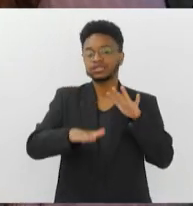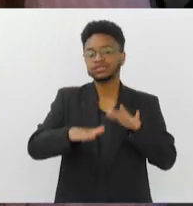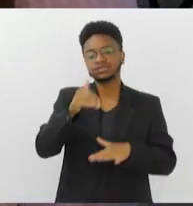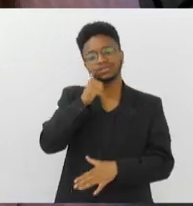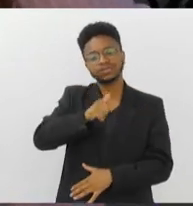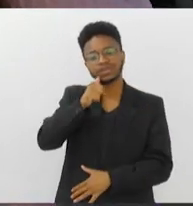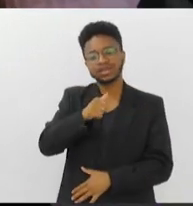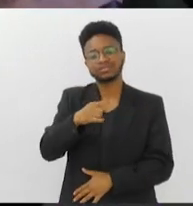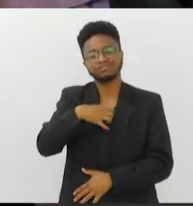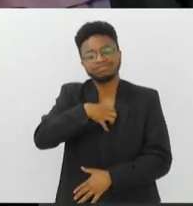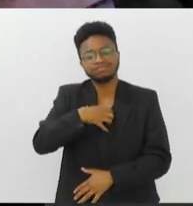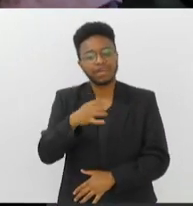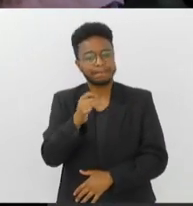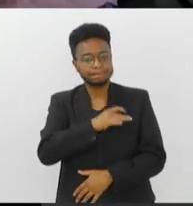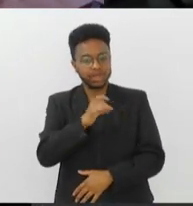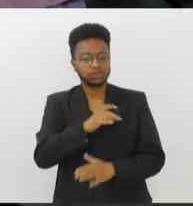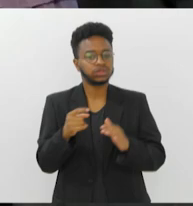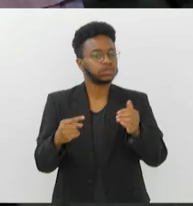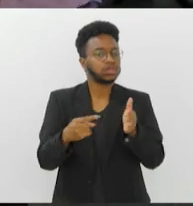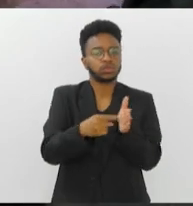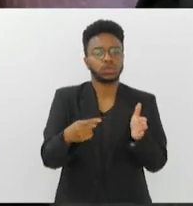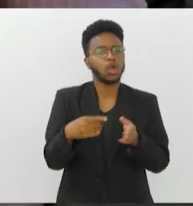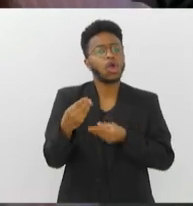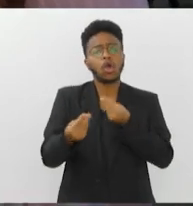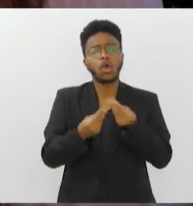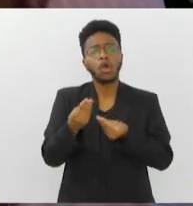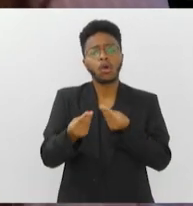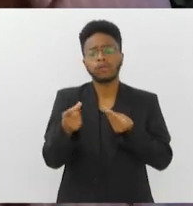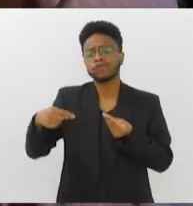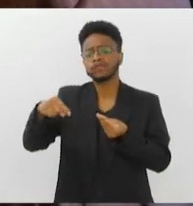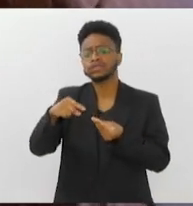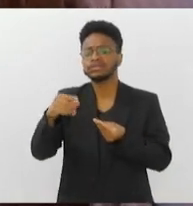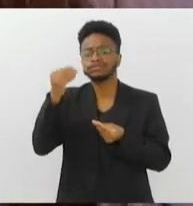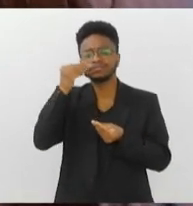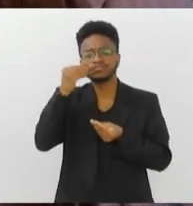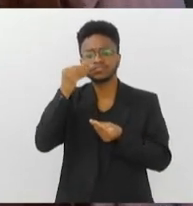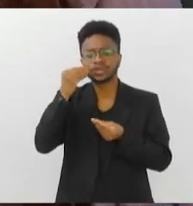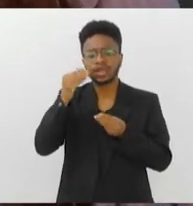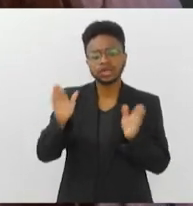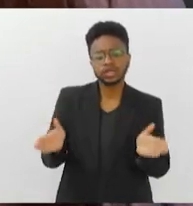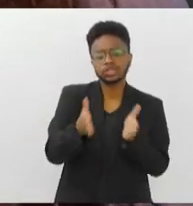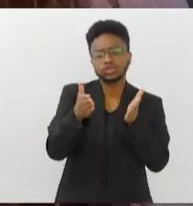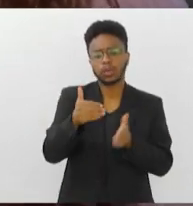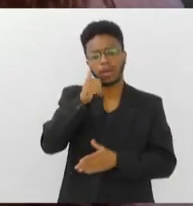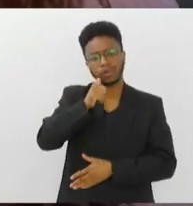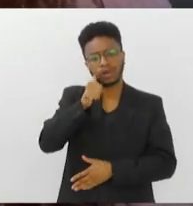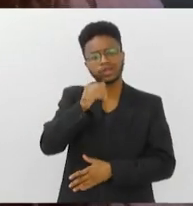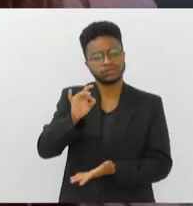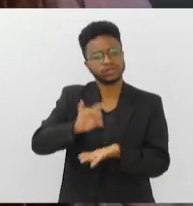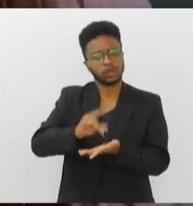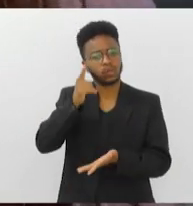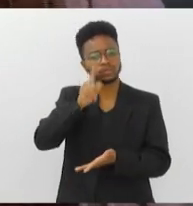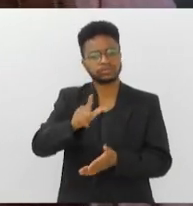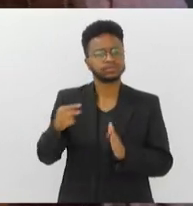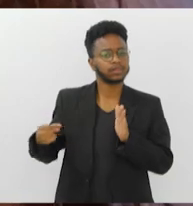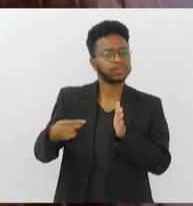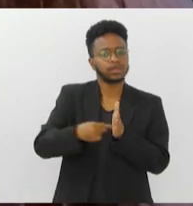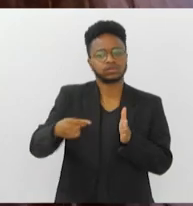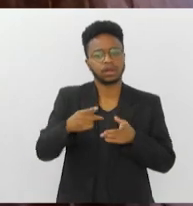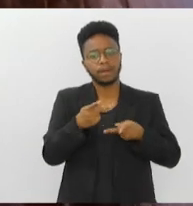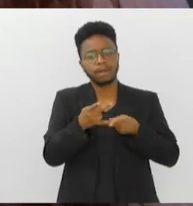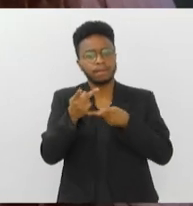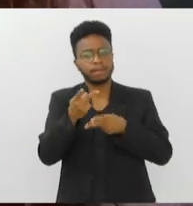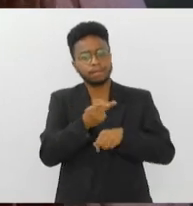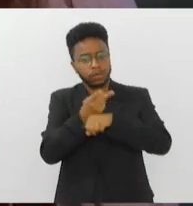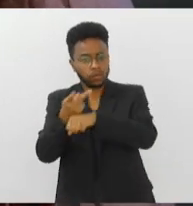ainda têm medo de fazer a denúncia. Como fazer esse trabalho para que essas mulheres possam realmente denunciar, ir à polícia